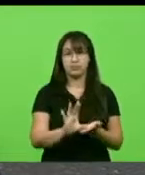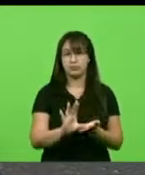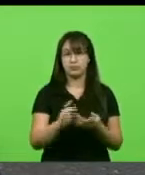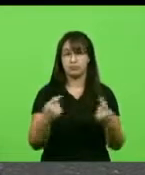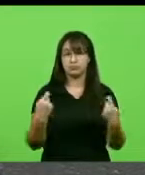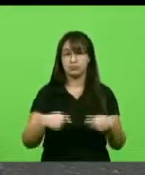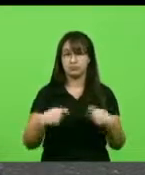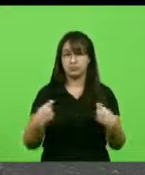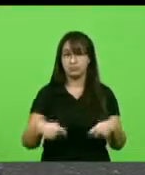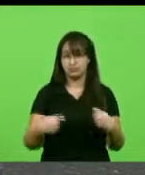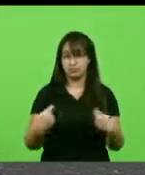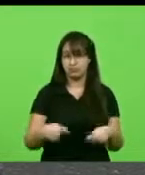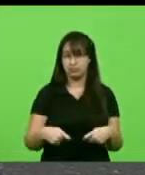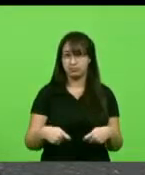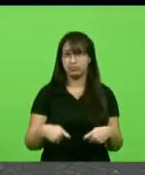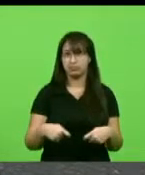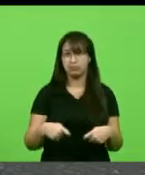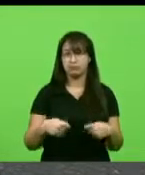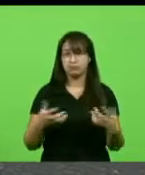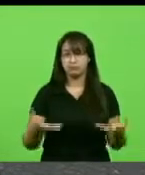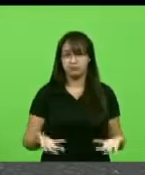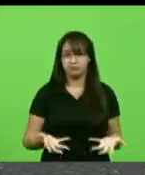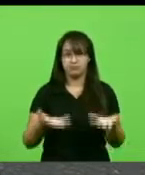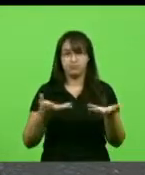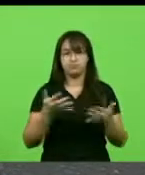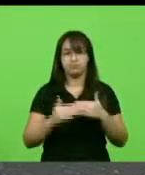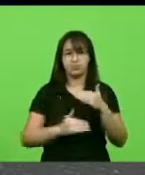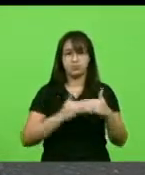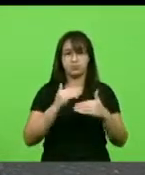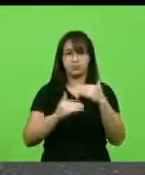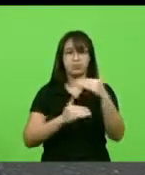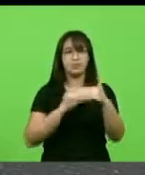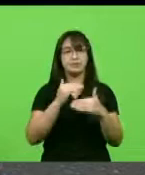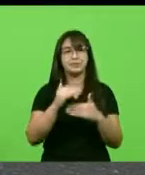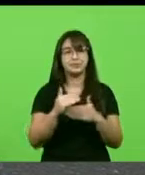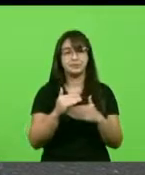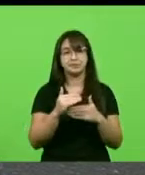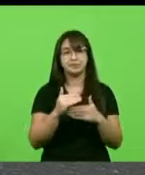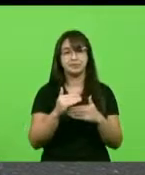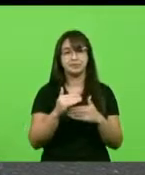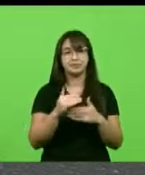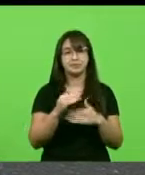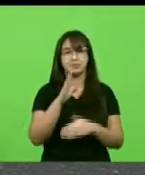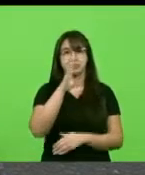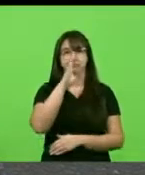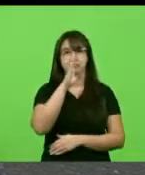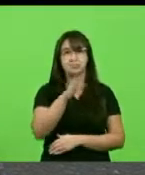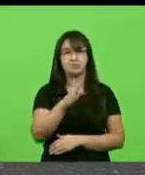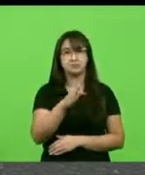alavancar o nosso desenvolvimento nas principais